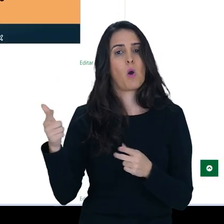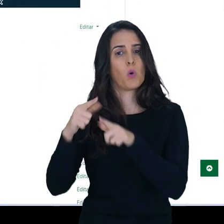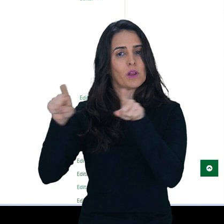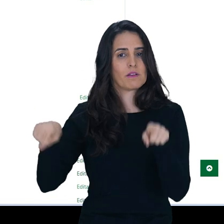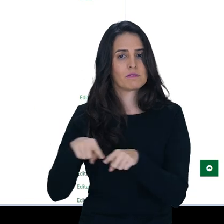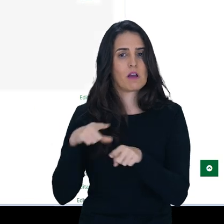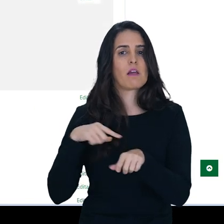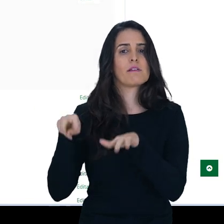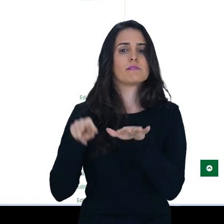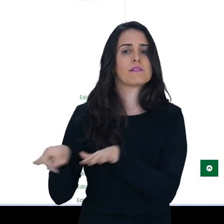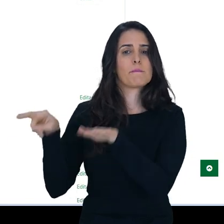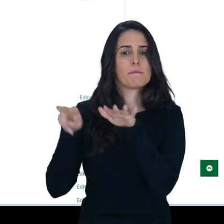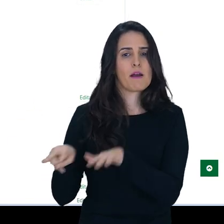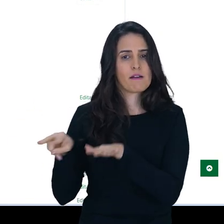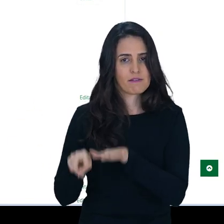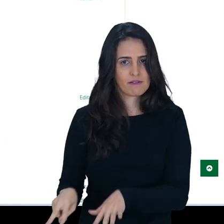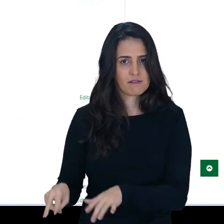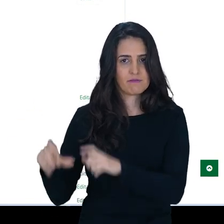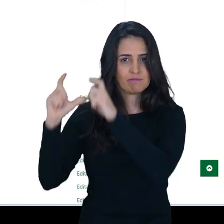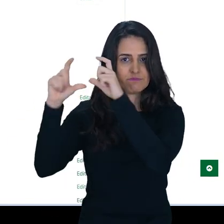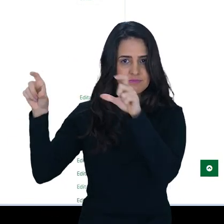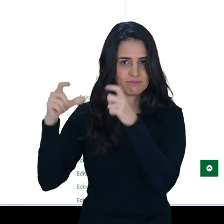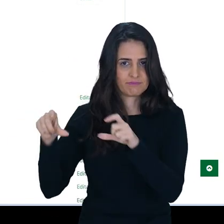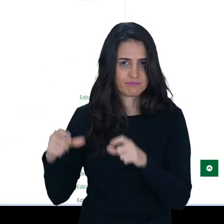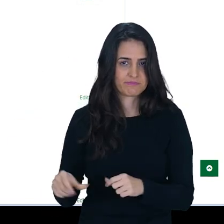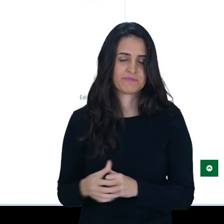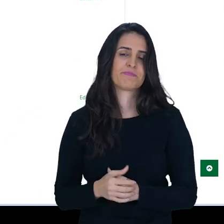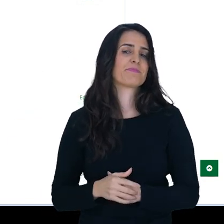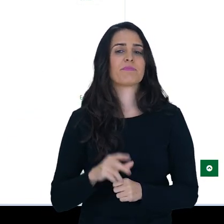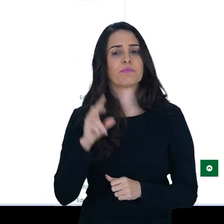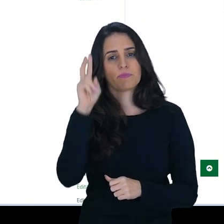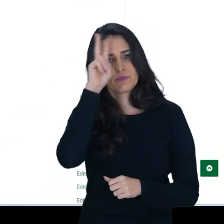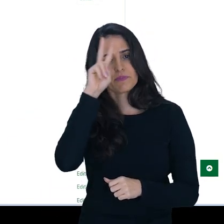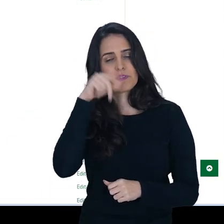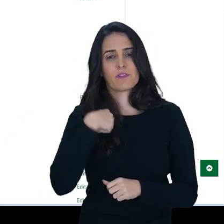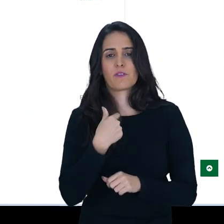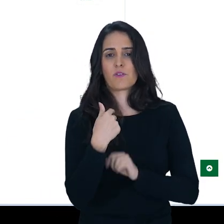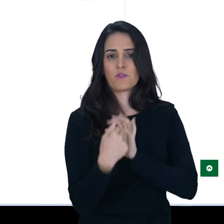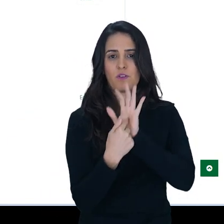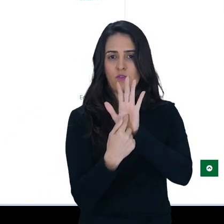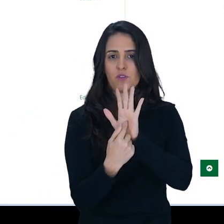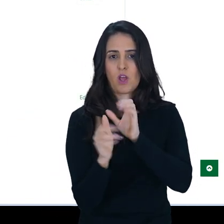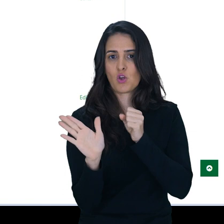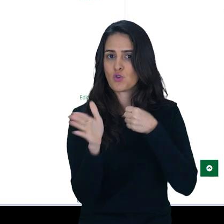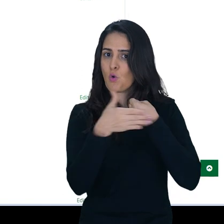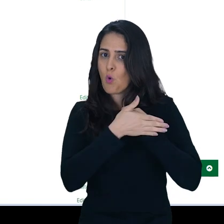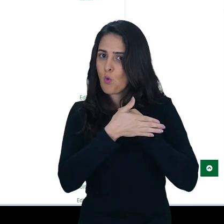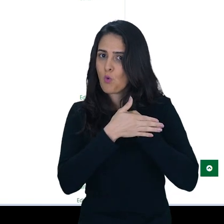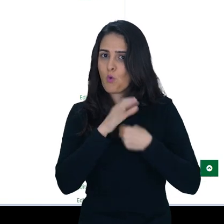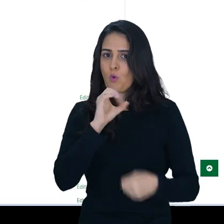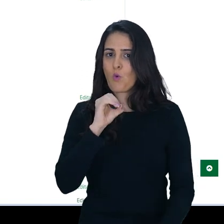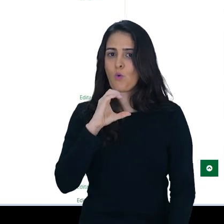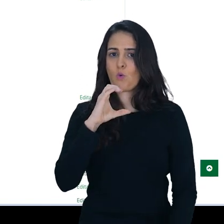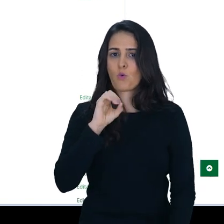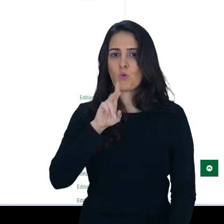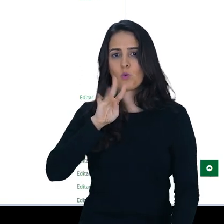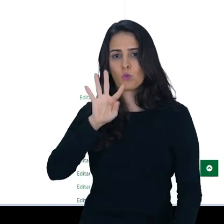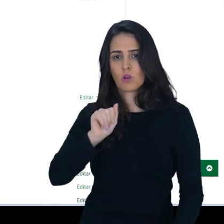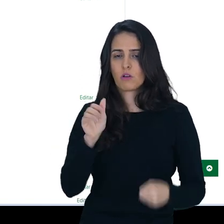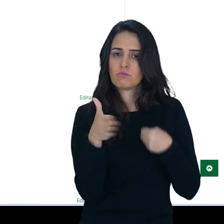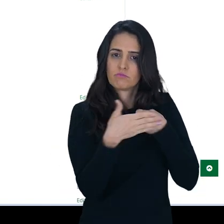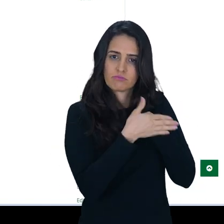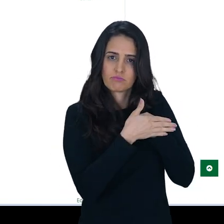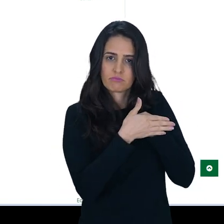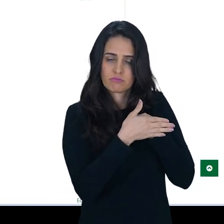por semana. E aí eu tenho aqui essa semana, que no meu exemplo ela ainda está oculta, e eu vou